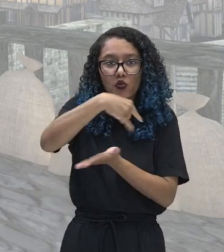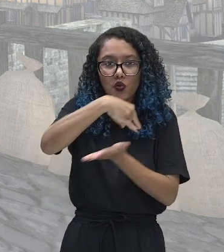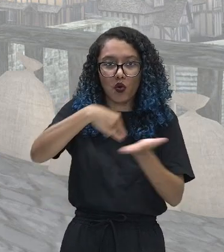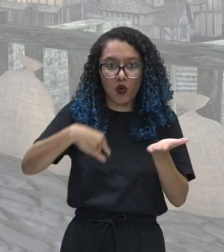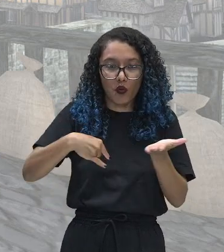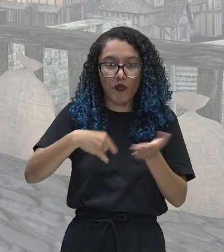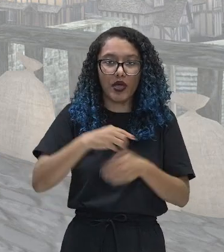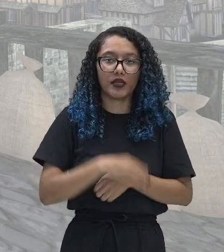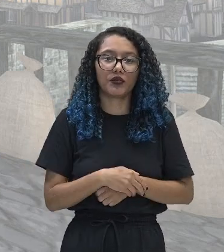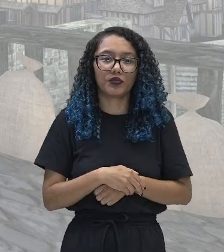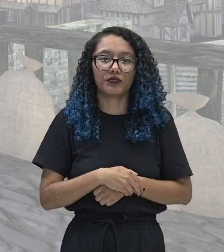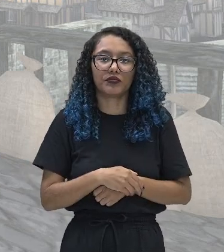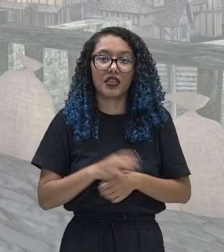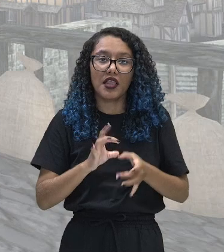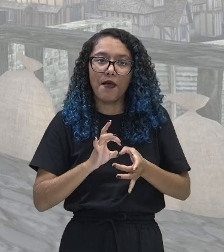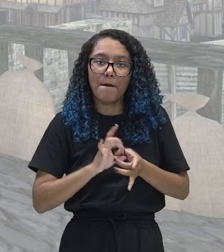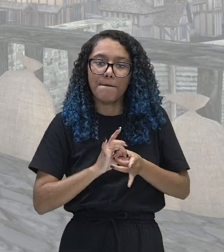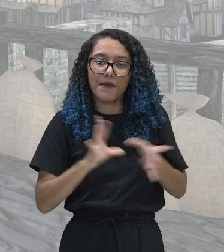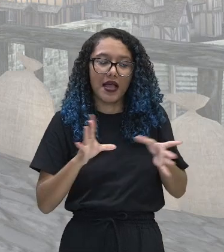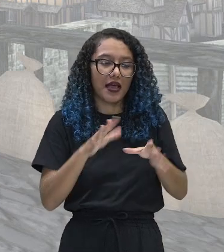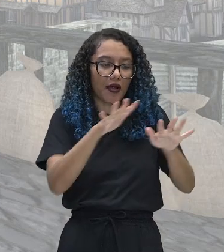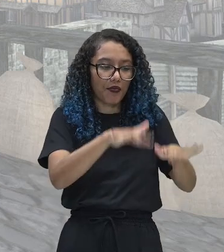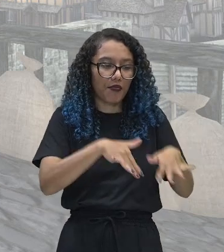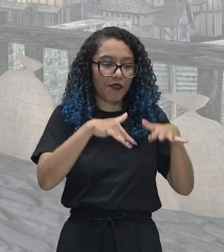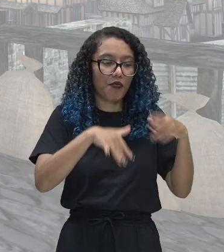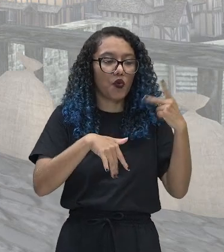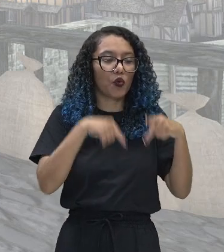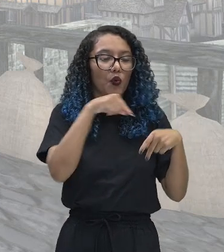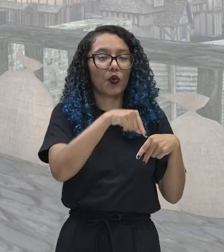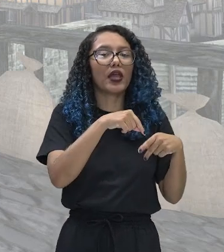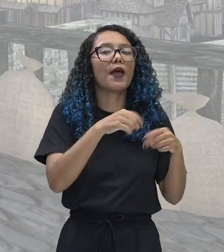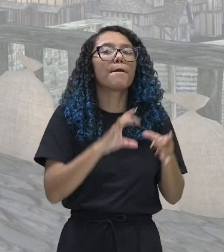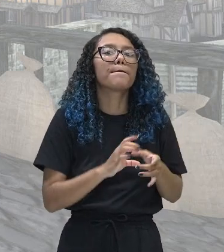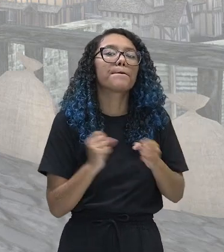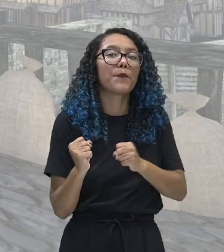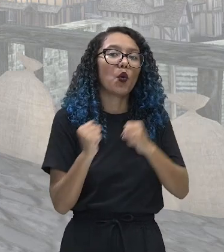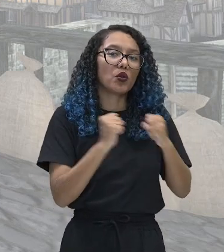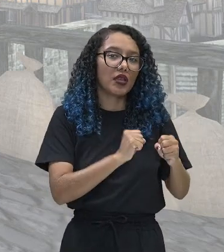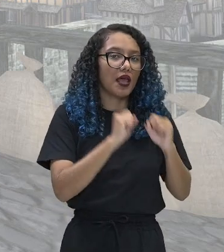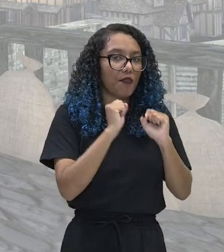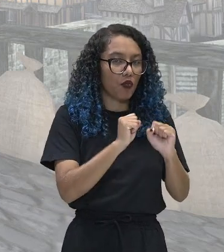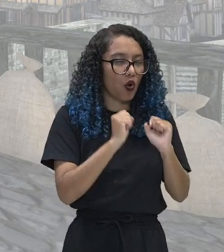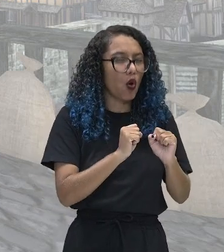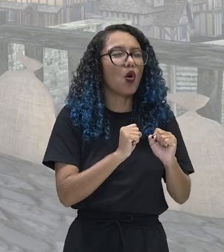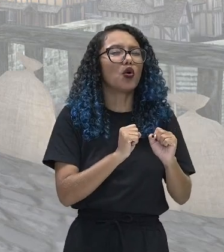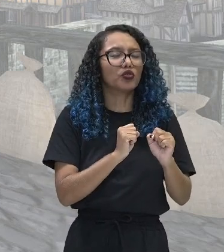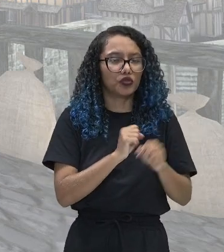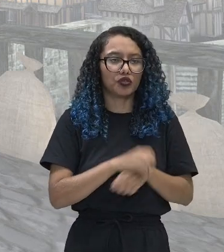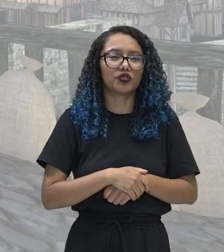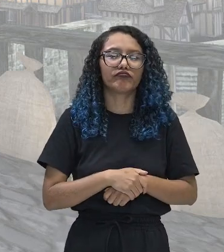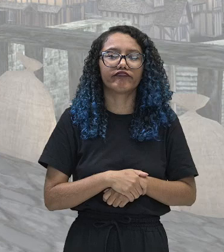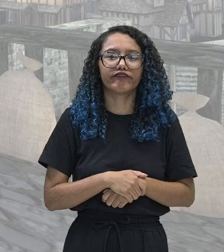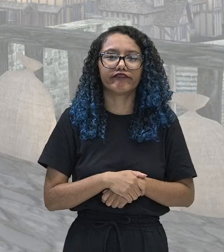parlamentares. Galera, nessa forma, a monarquia inglesa se transforma numa monarquia